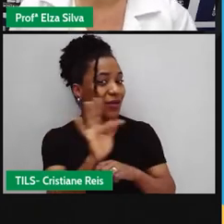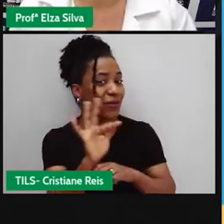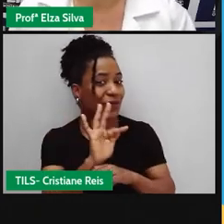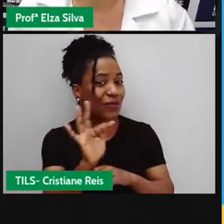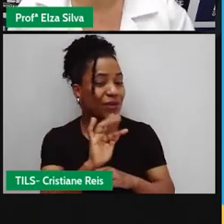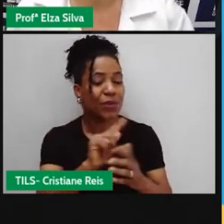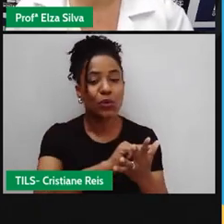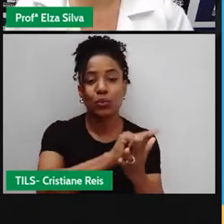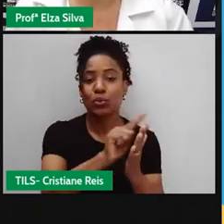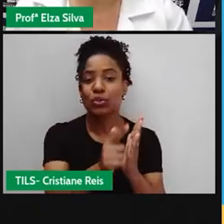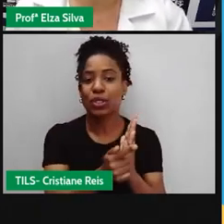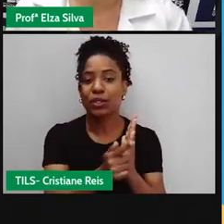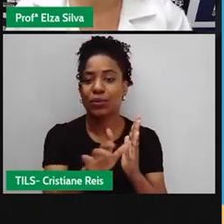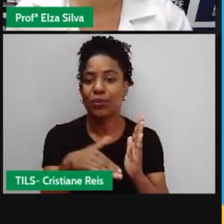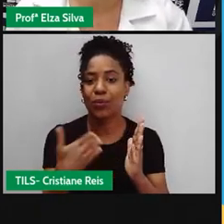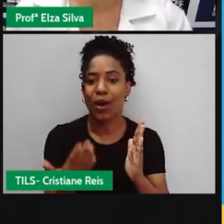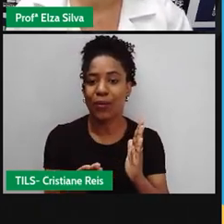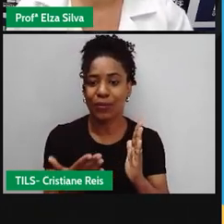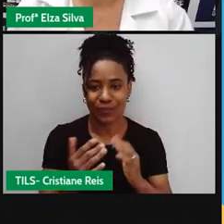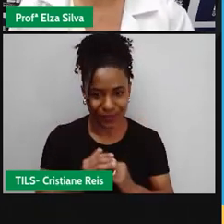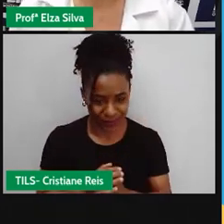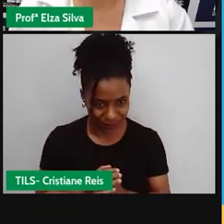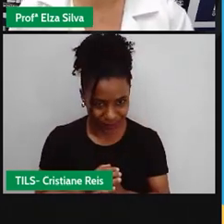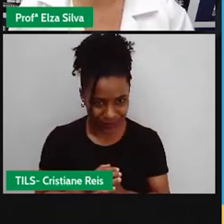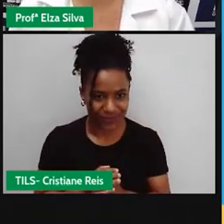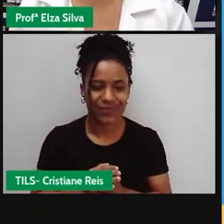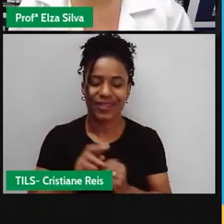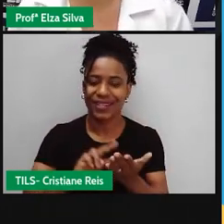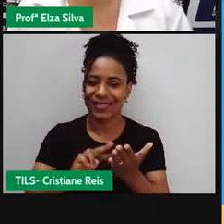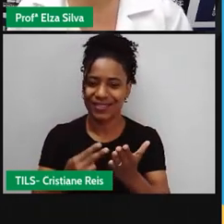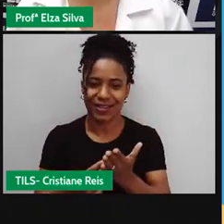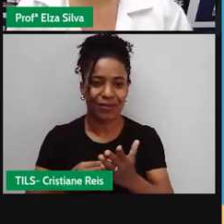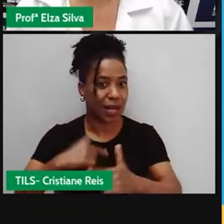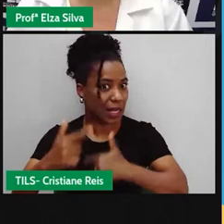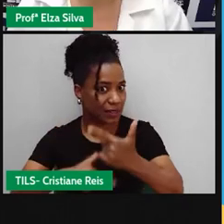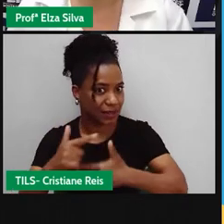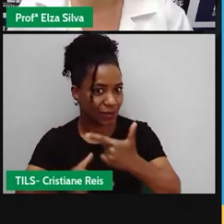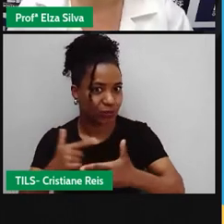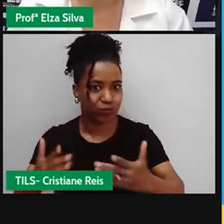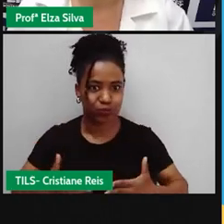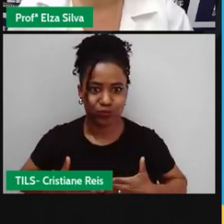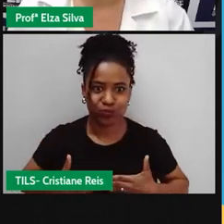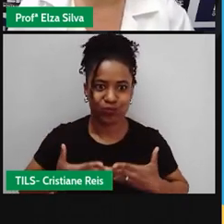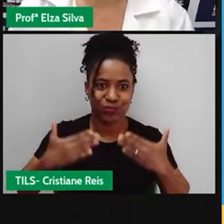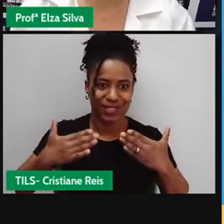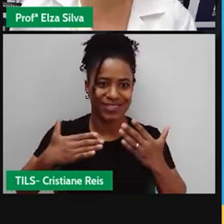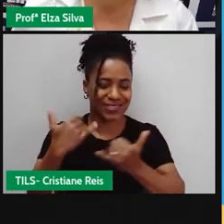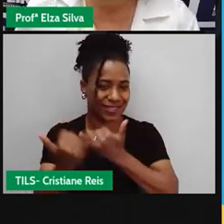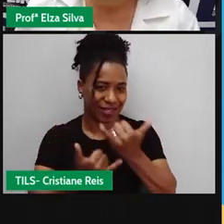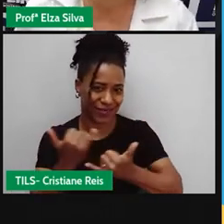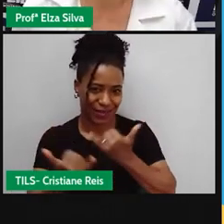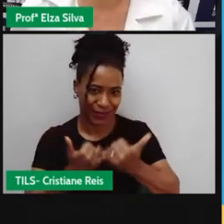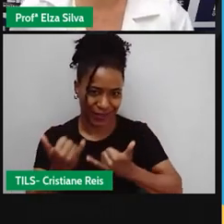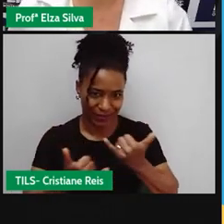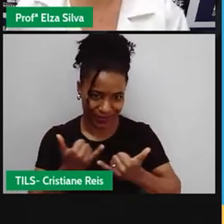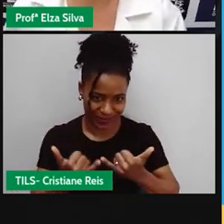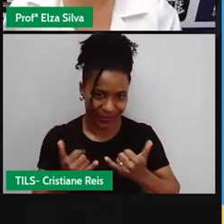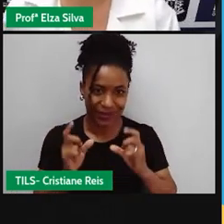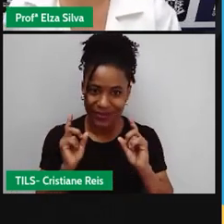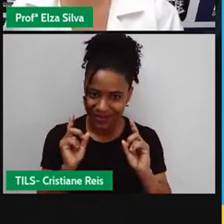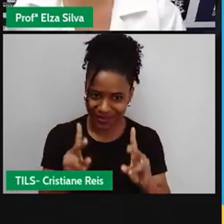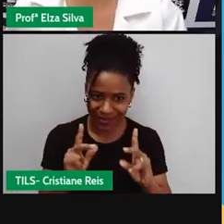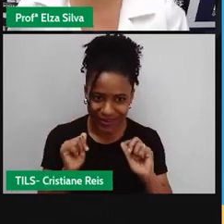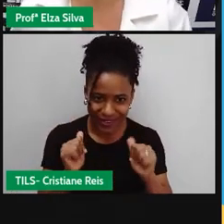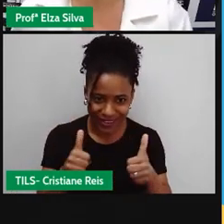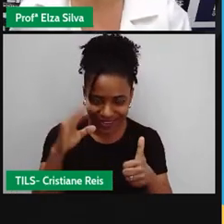Thriller And adventure Ação Suspense E aventura Ok? Did you understand?